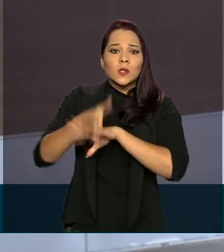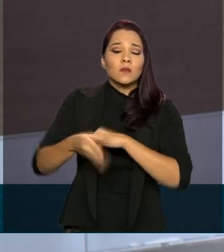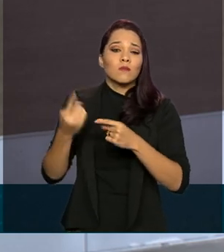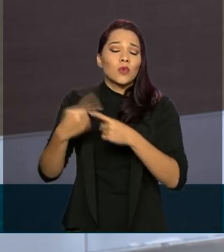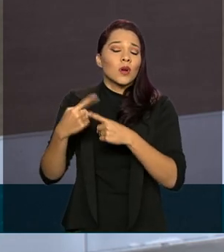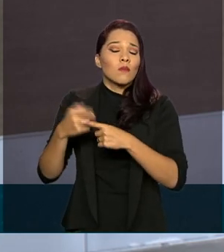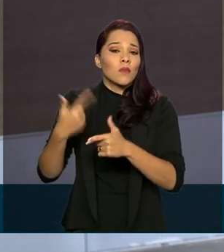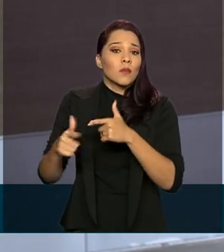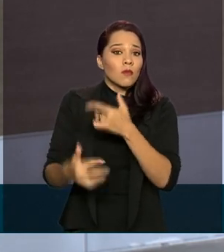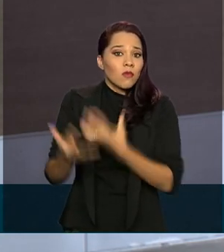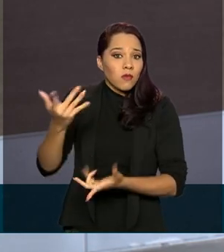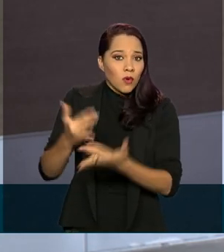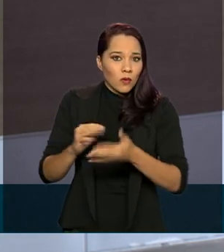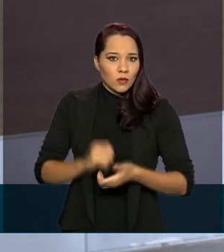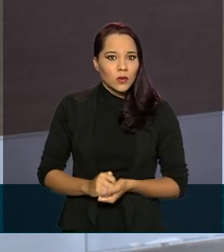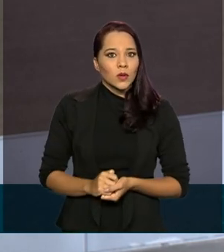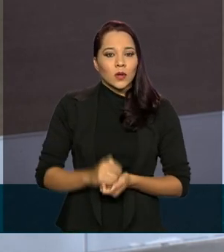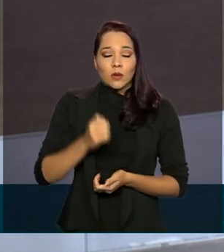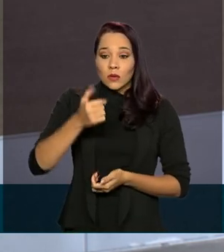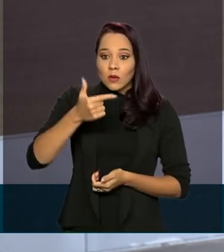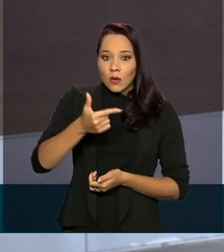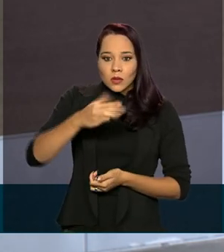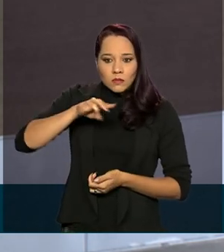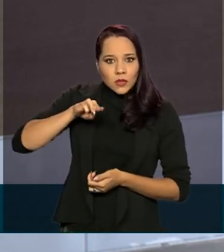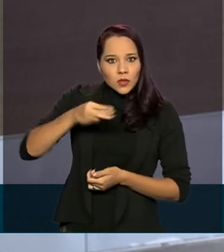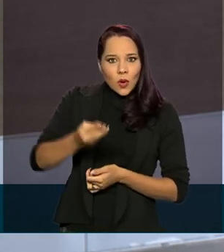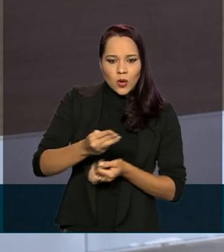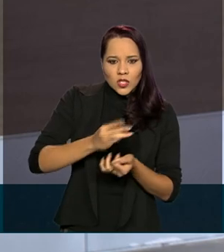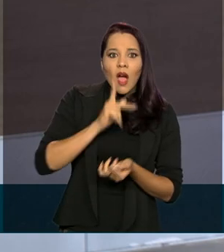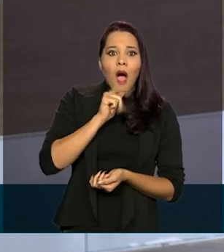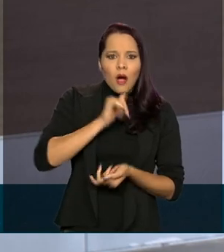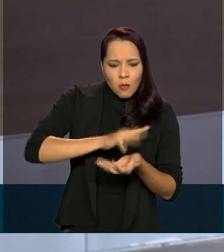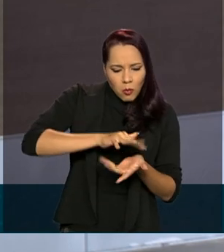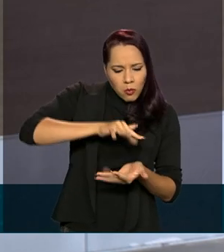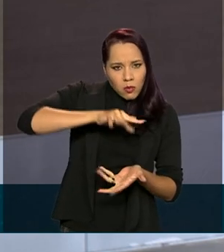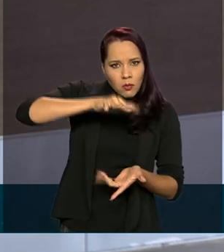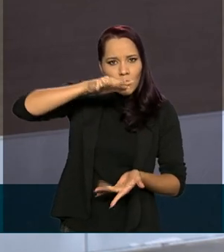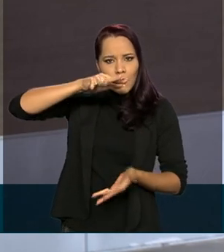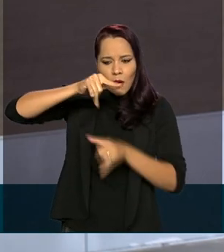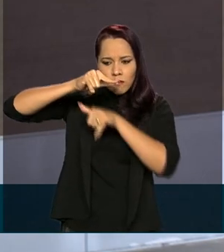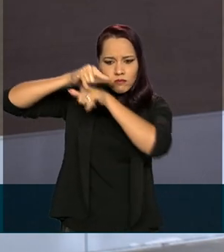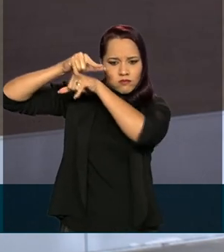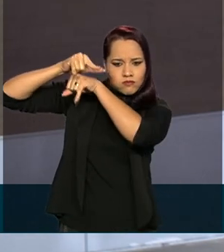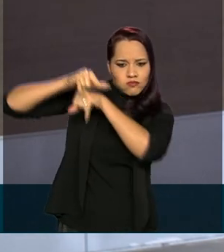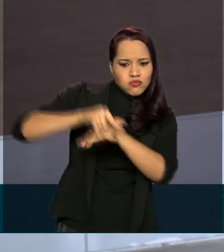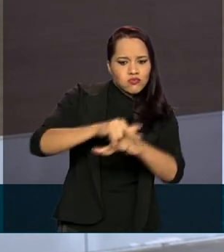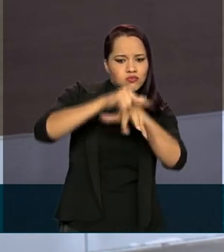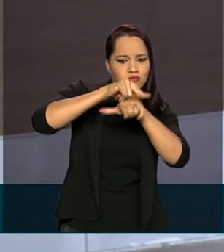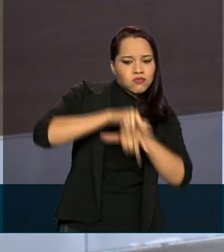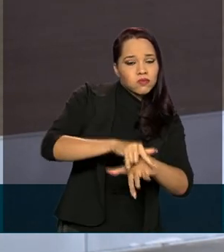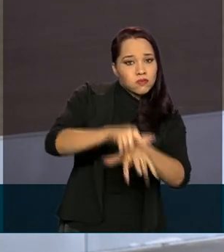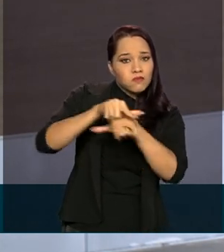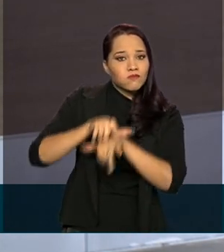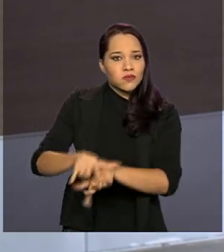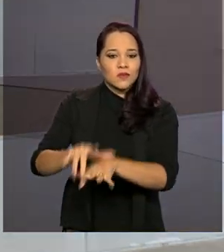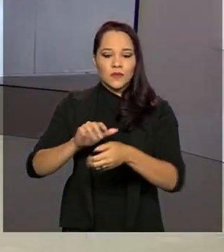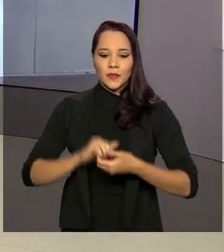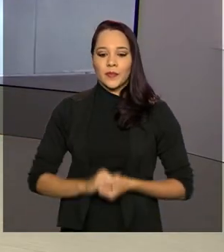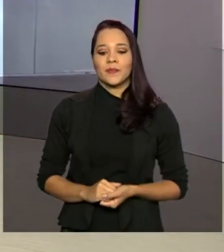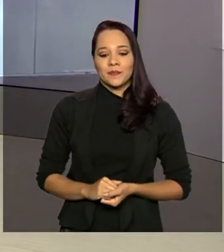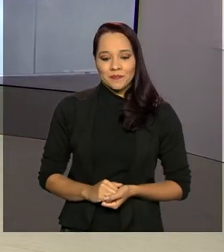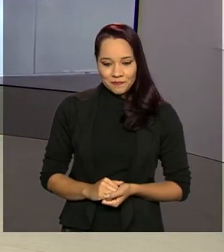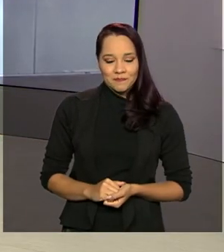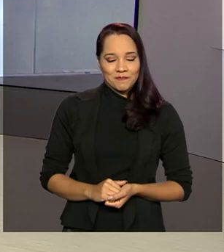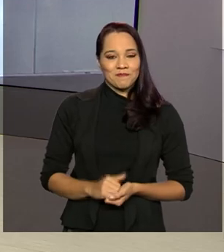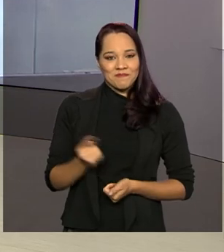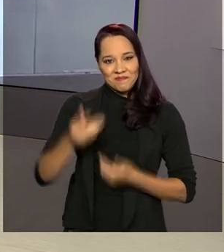Quase dois milhões de litros de água foram despejados pelo ar. Roberto, eu volto com você. Tá